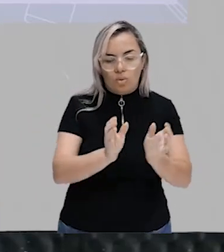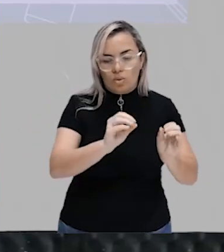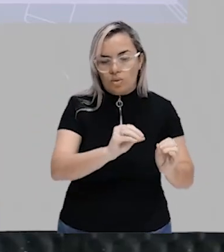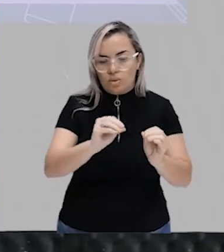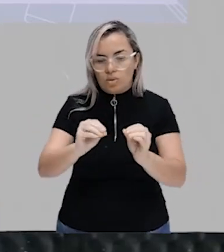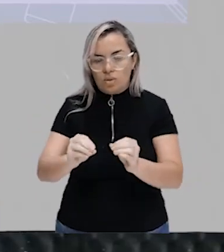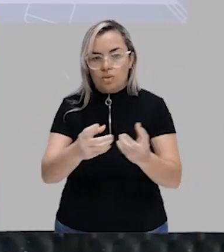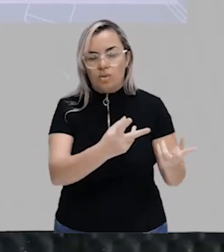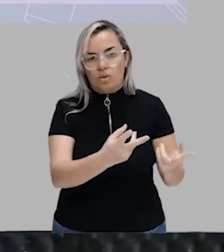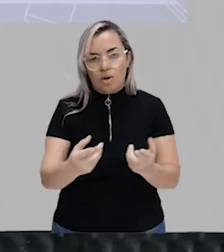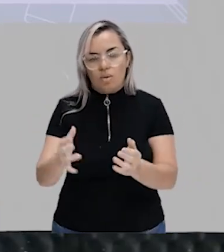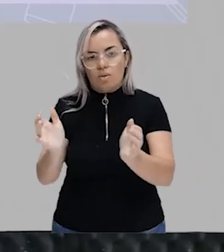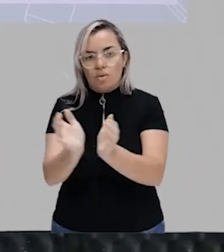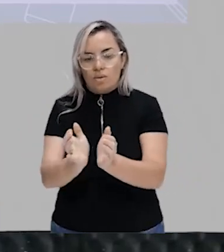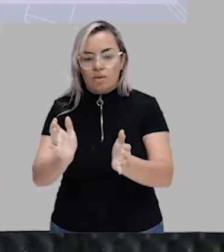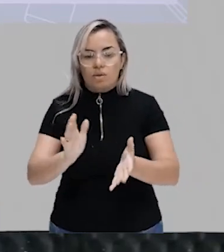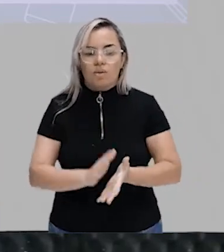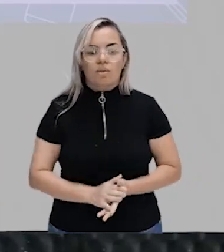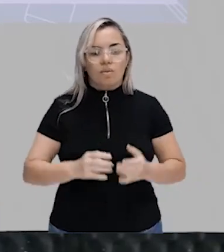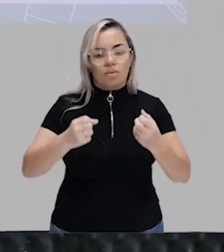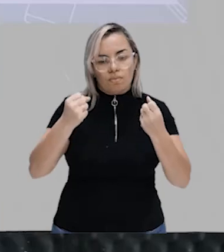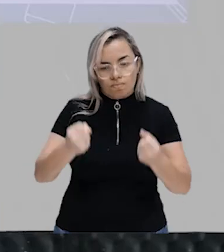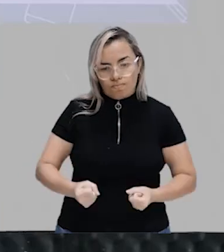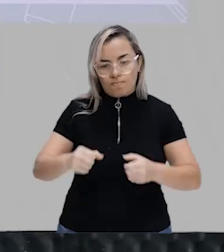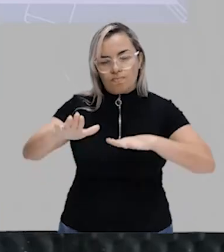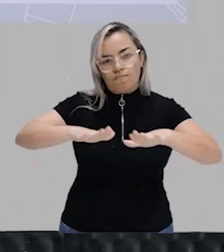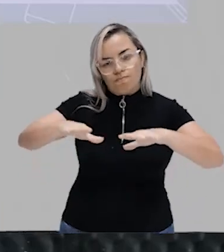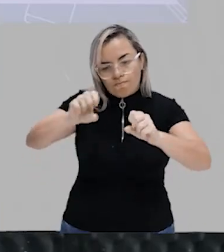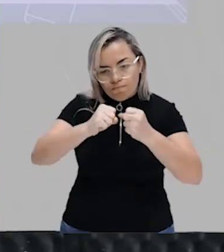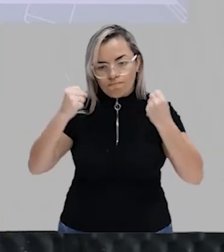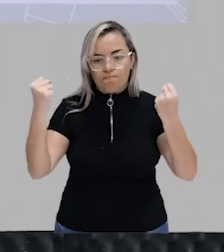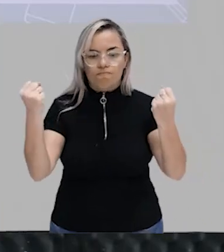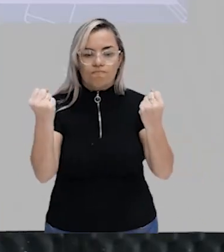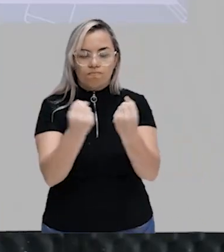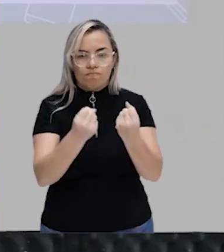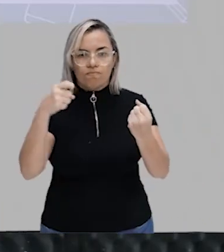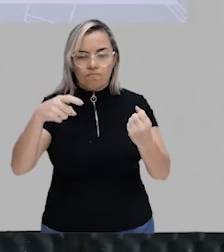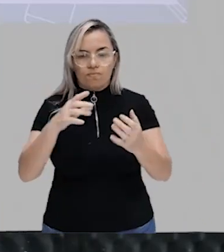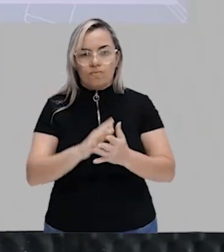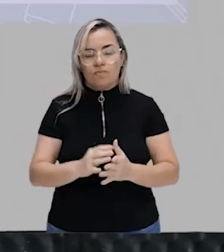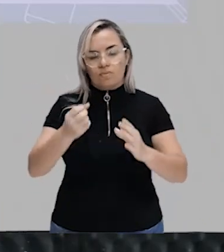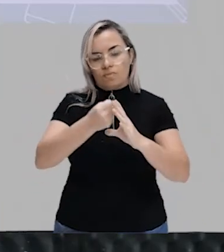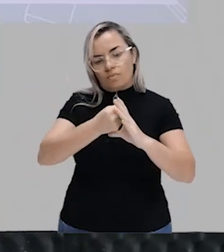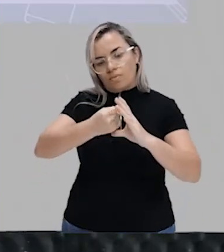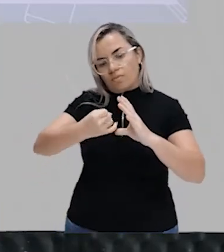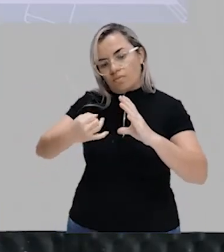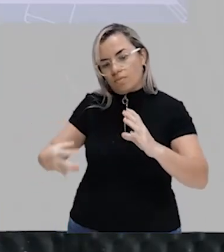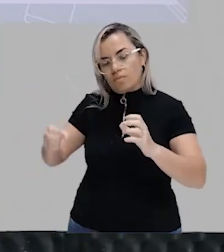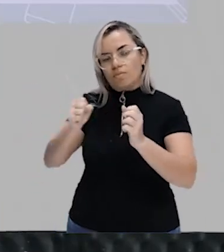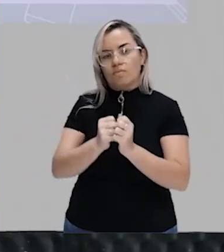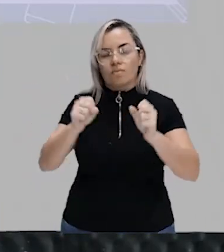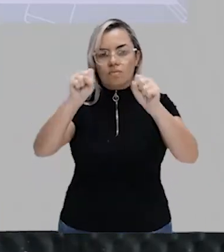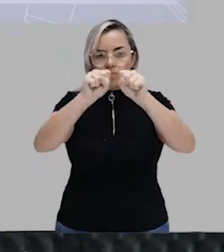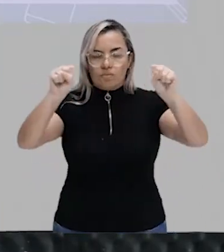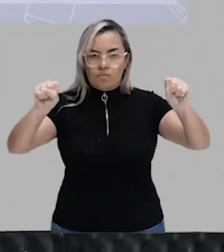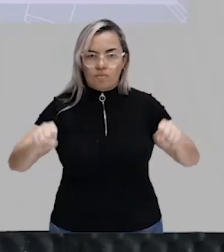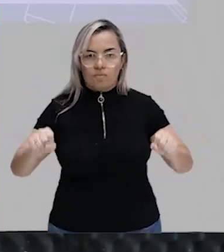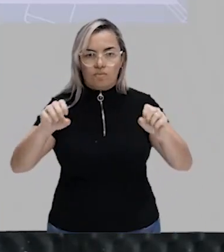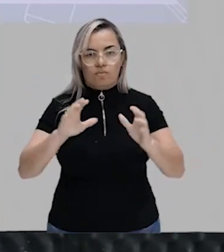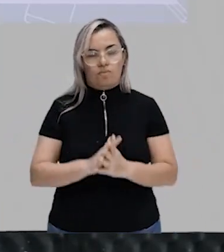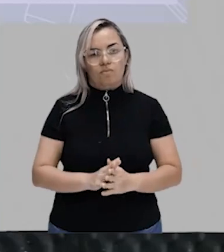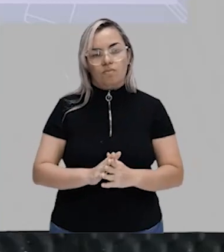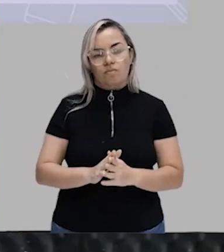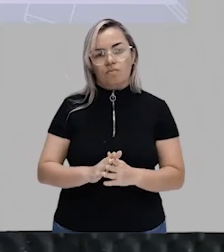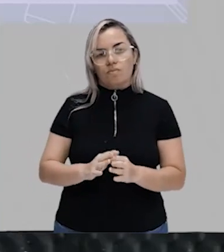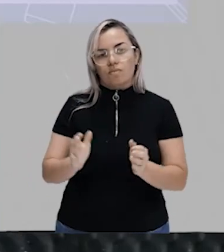mesma classe. A possibilidade de mobilidade social é uma das características do sistema de